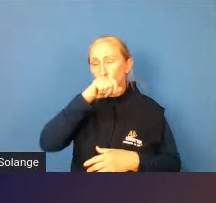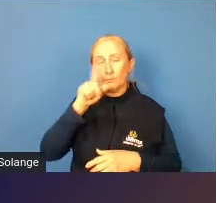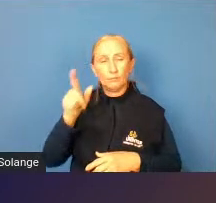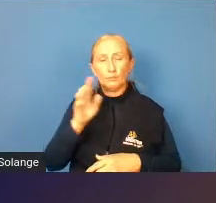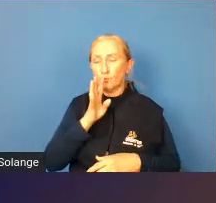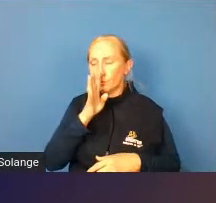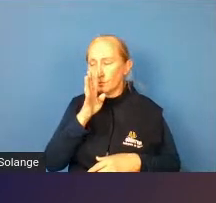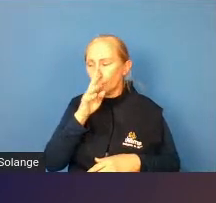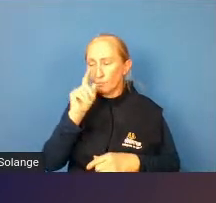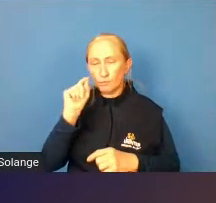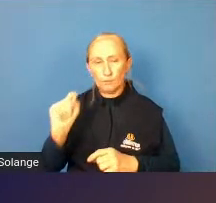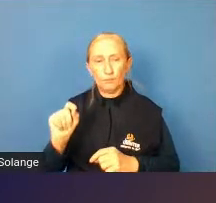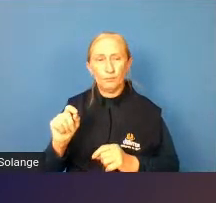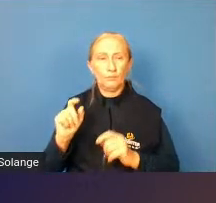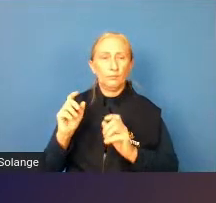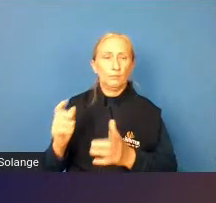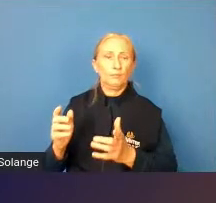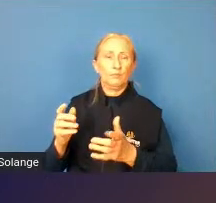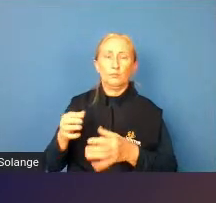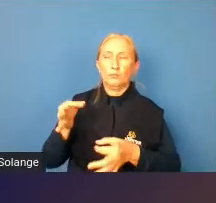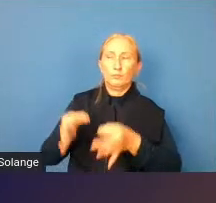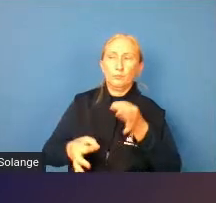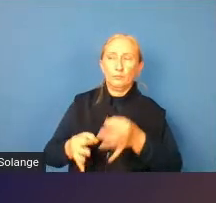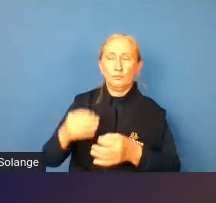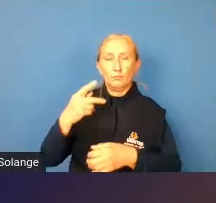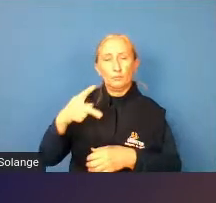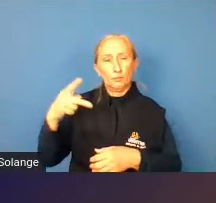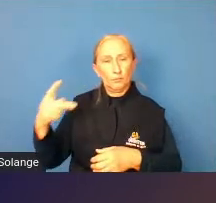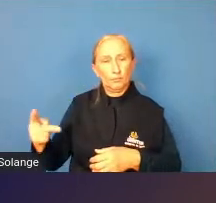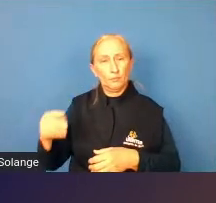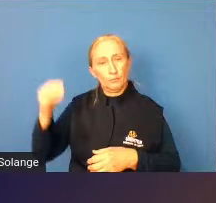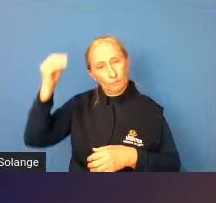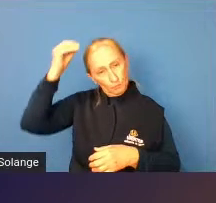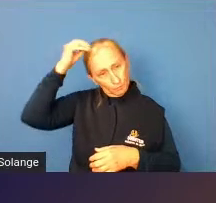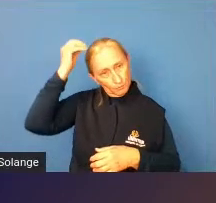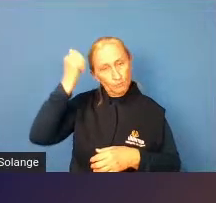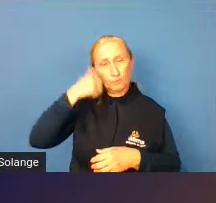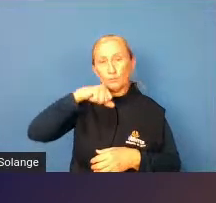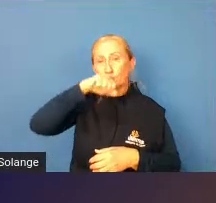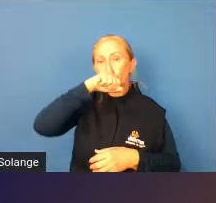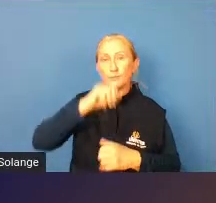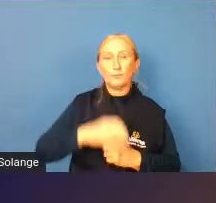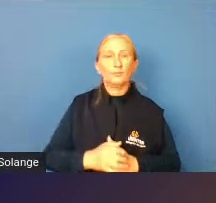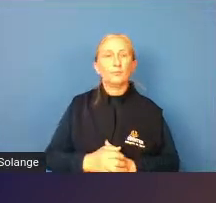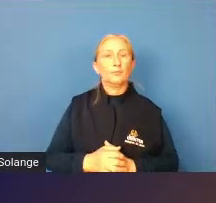por ele terem julgado essa a culpa materna no caso né